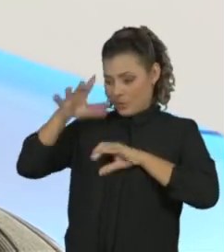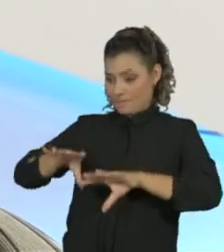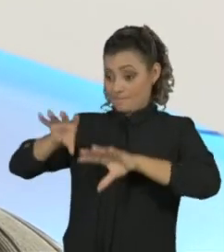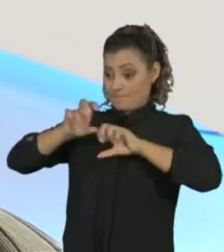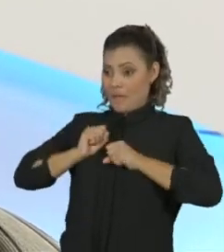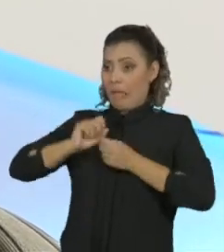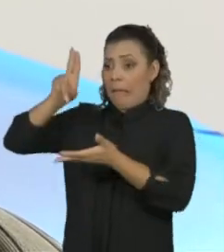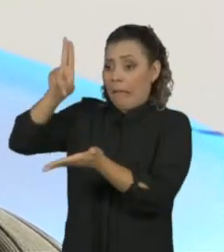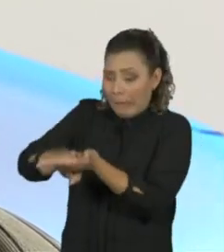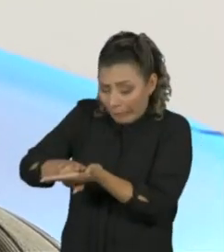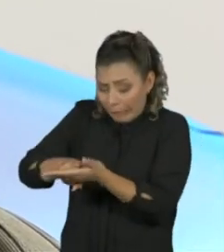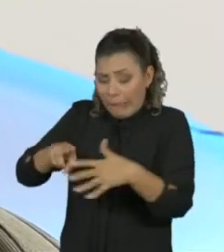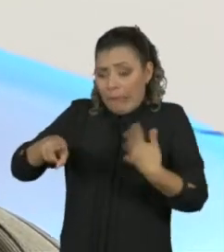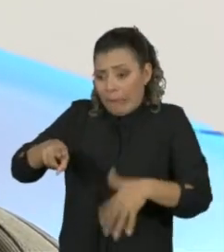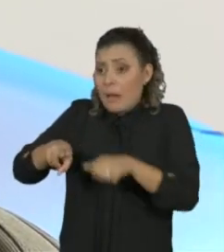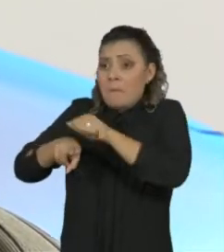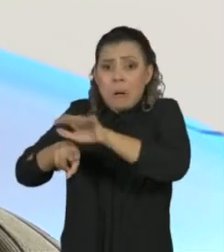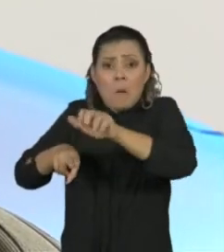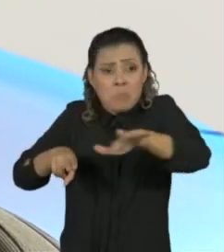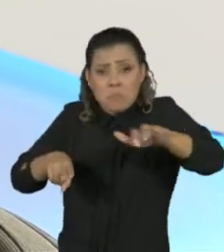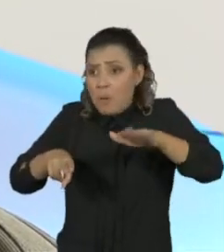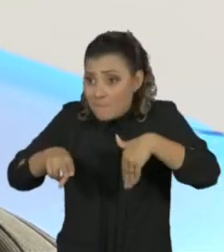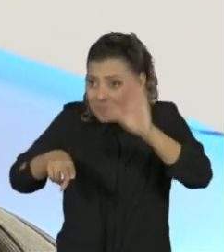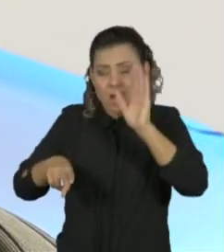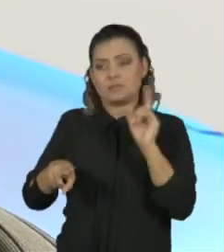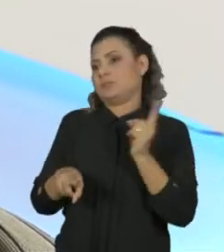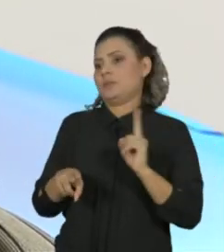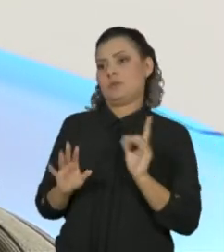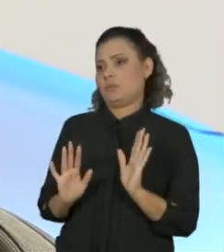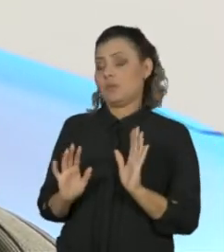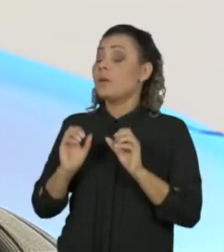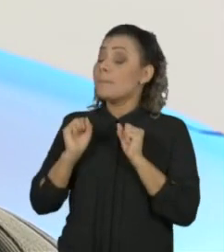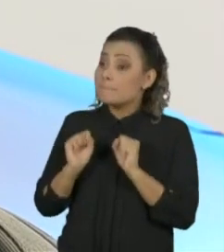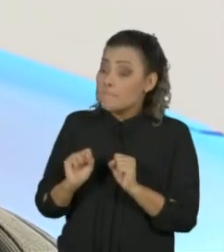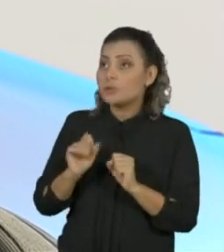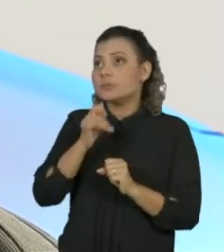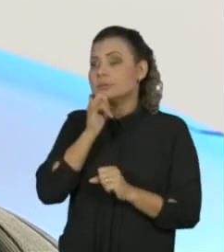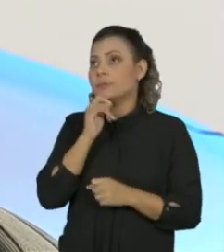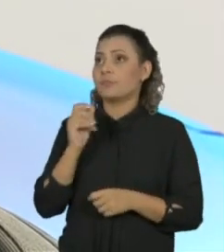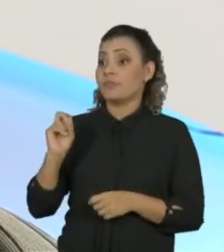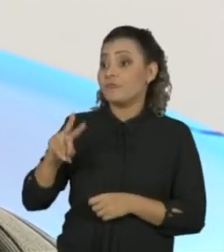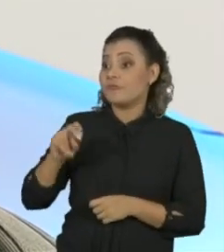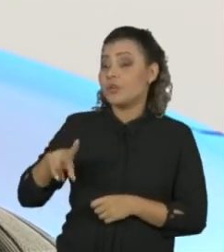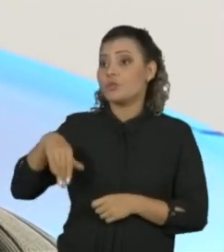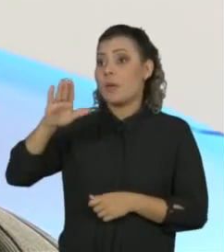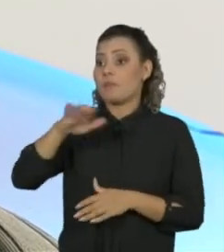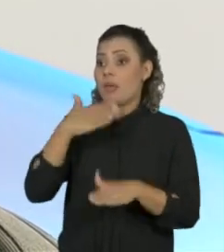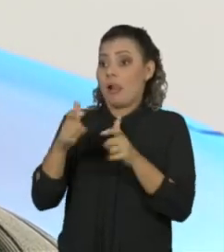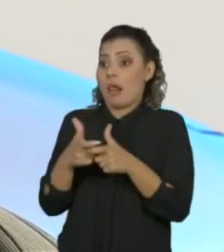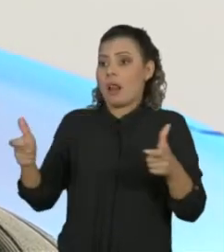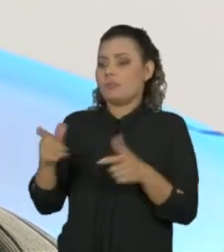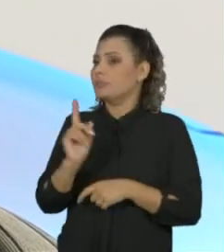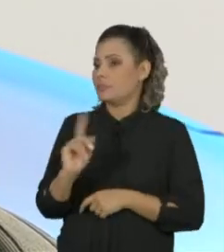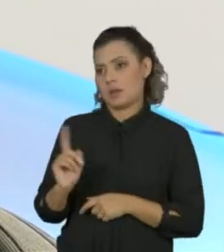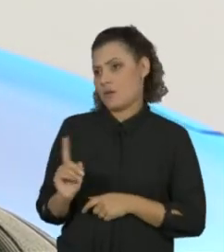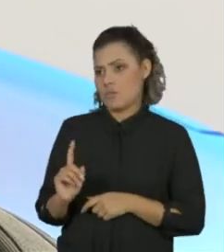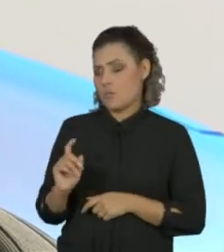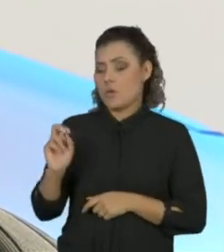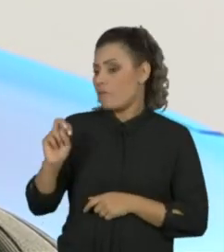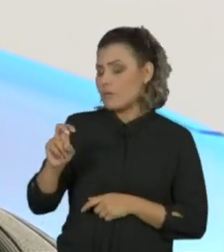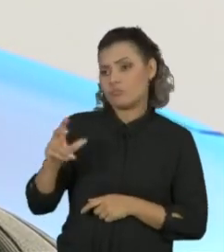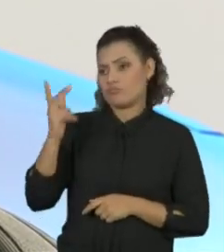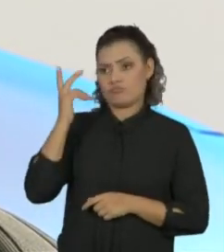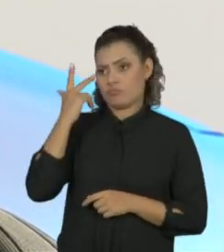hospitalizando as pessoas, fosse mais transmitido. Se esse fosse o caso, a gente poderia ver um vírus que está se tornando mais letal. Aparentemente, não é o caso desse aqui.